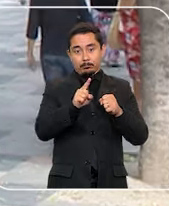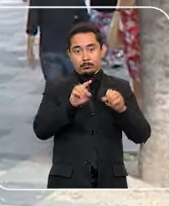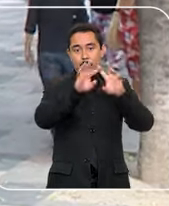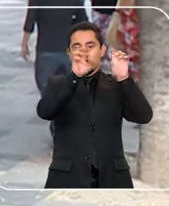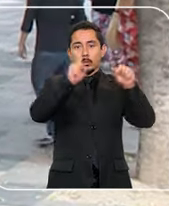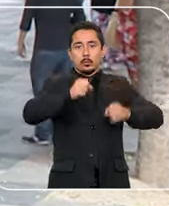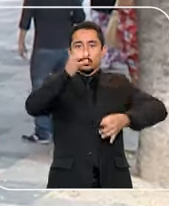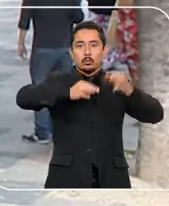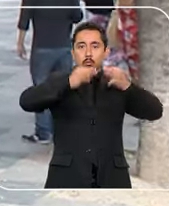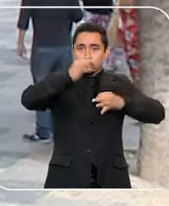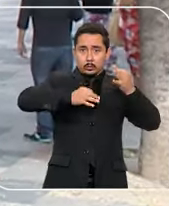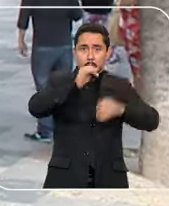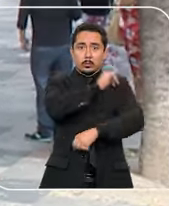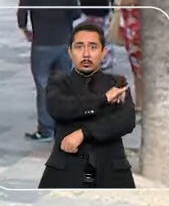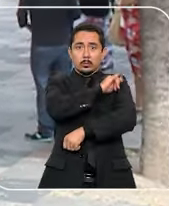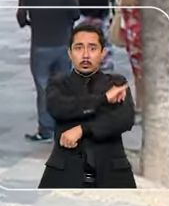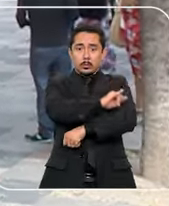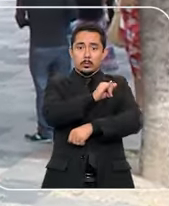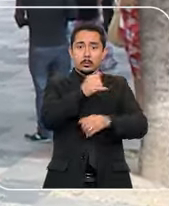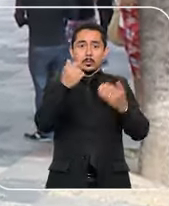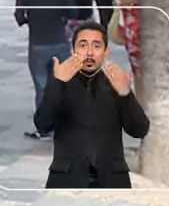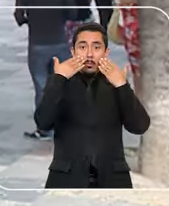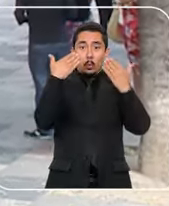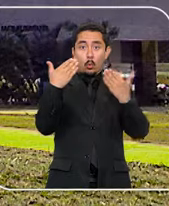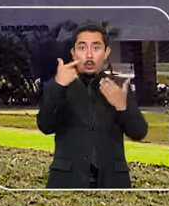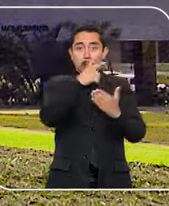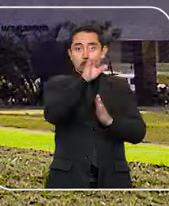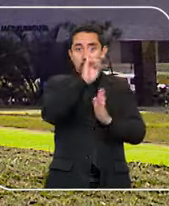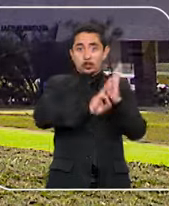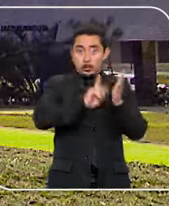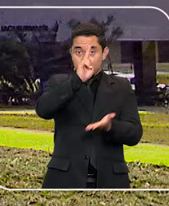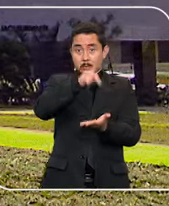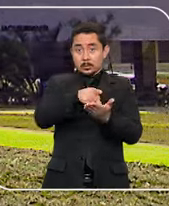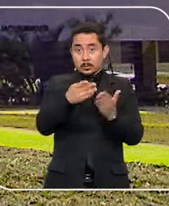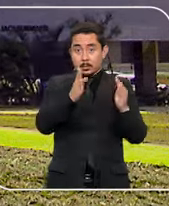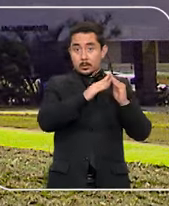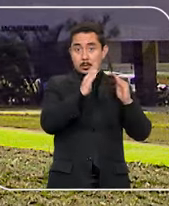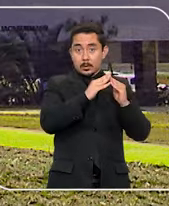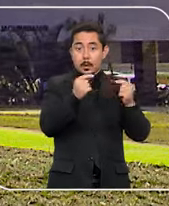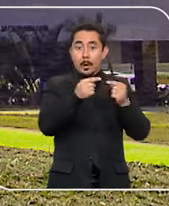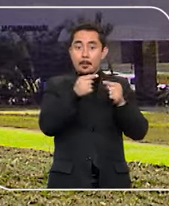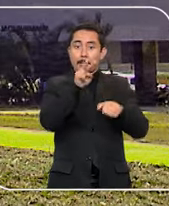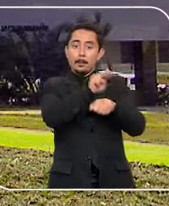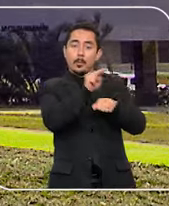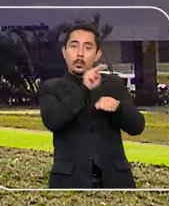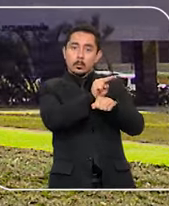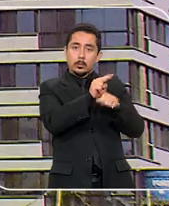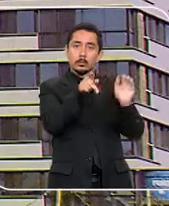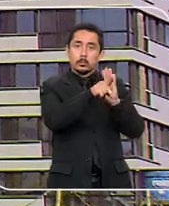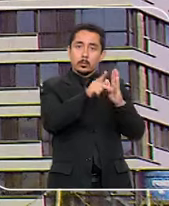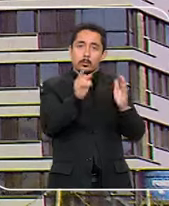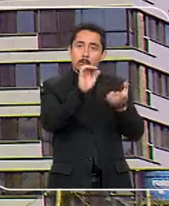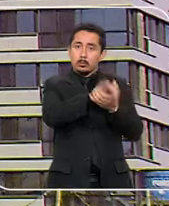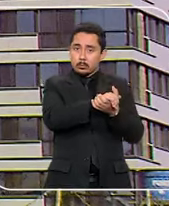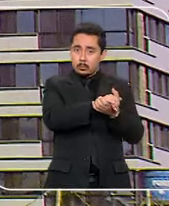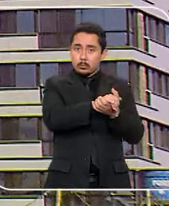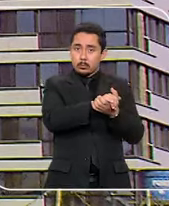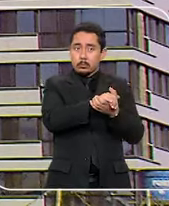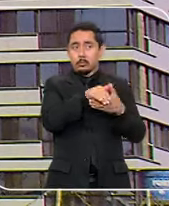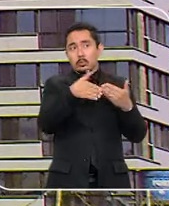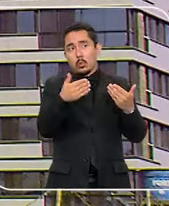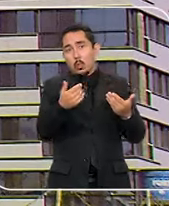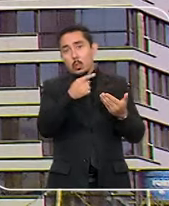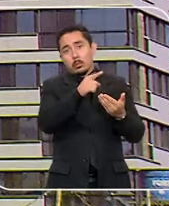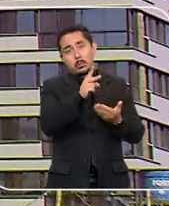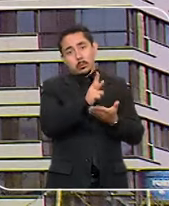O Tribunal de Justiça do Rio de Janeiro enfatizou que o direito real de habitação é um mecanismo de proteção do